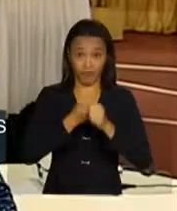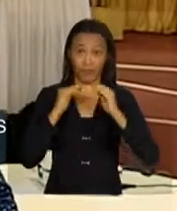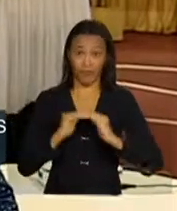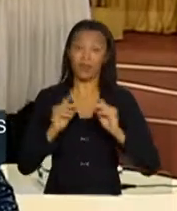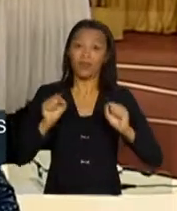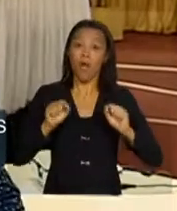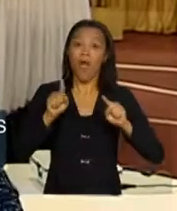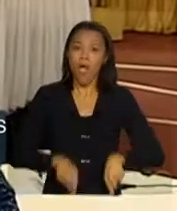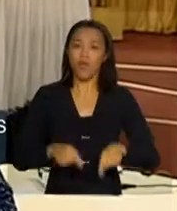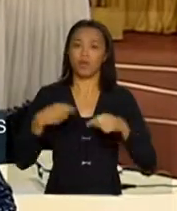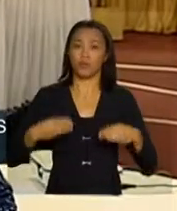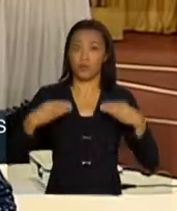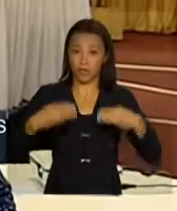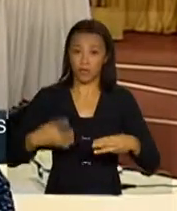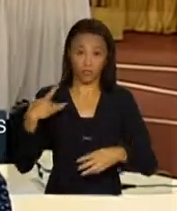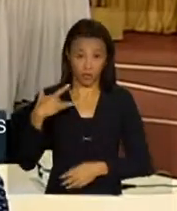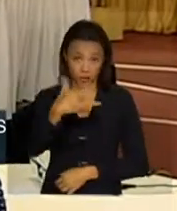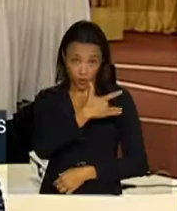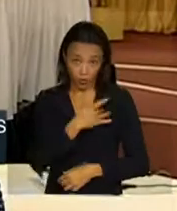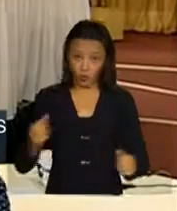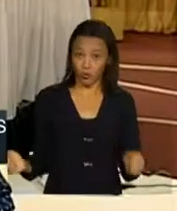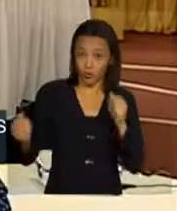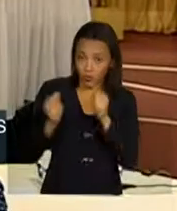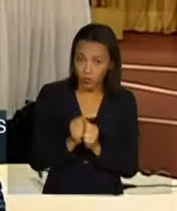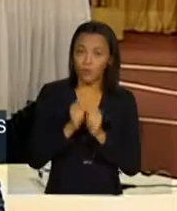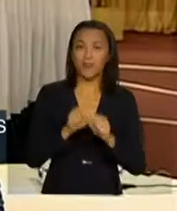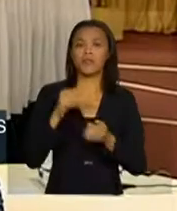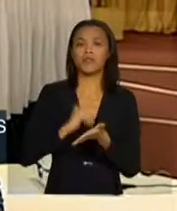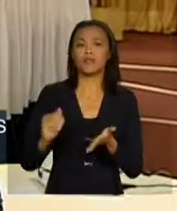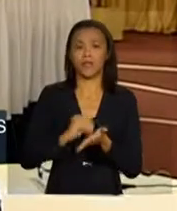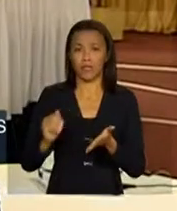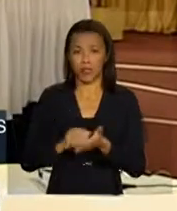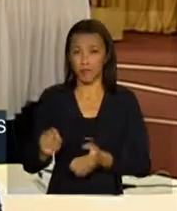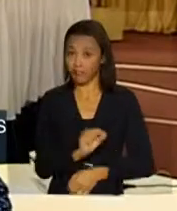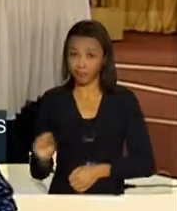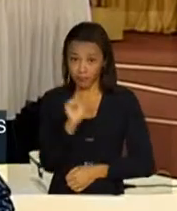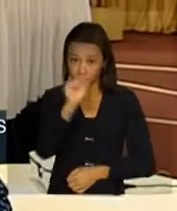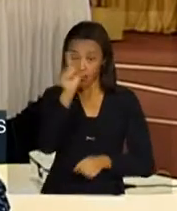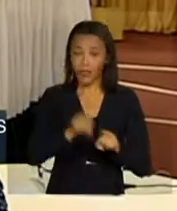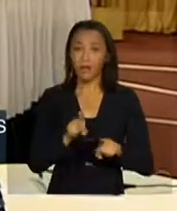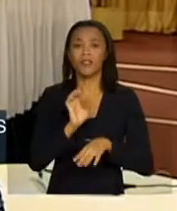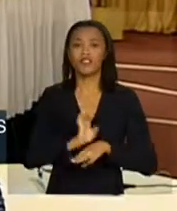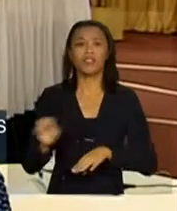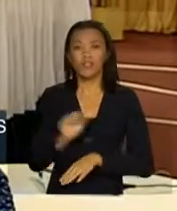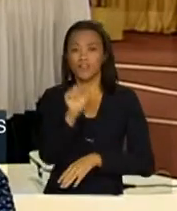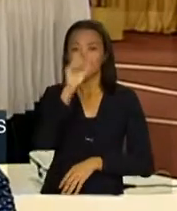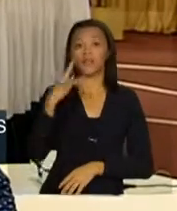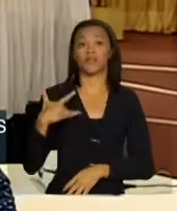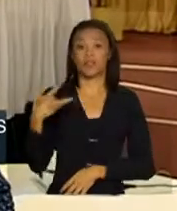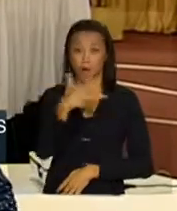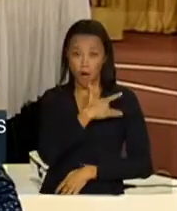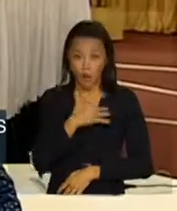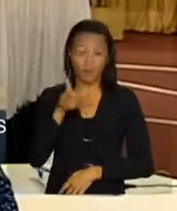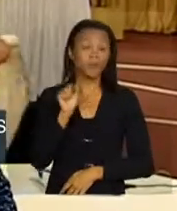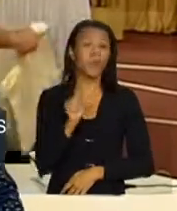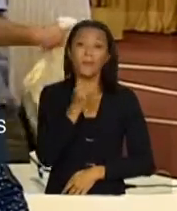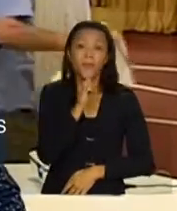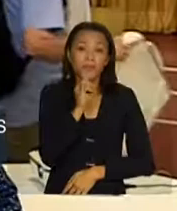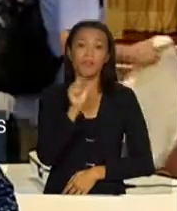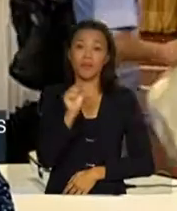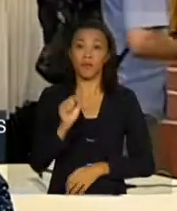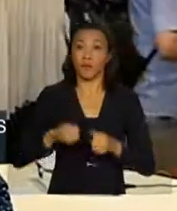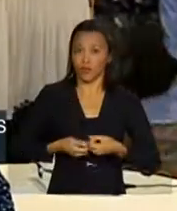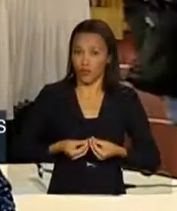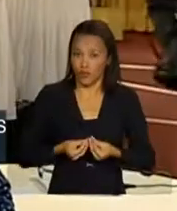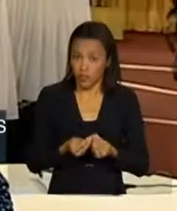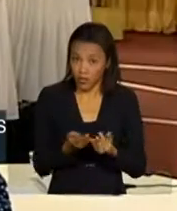casos, o Ministério da Saúde atua em parceria com as secretarias municipais e estaduais de saúde para fazer, por exemplo, a